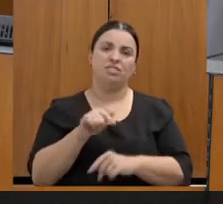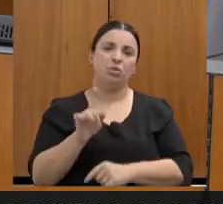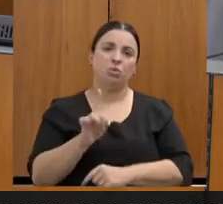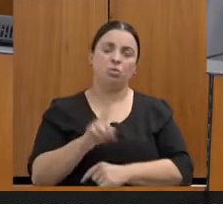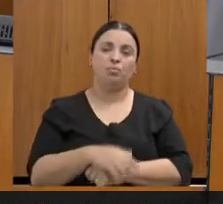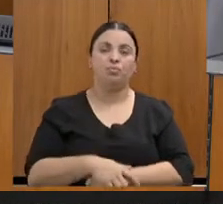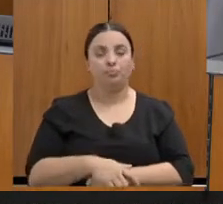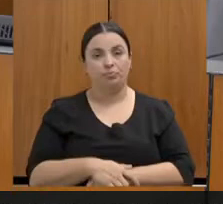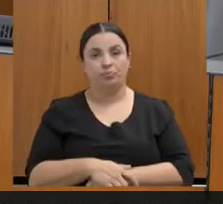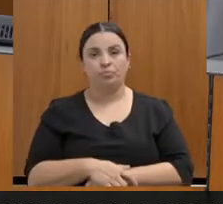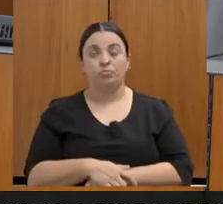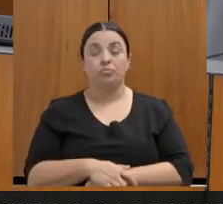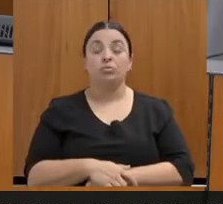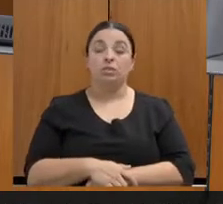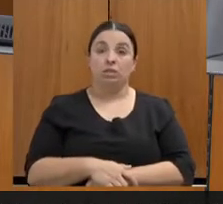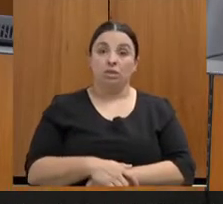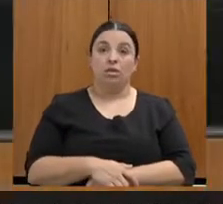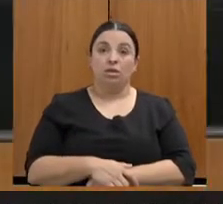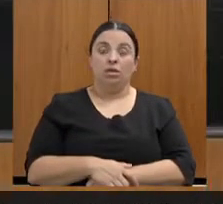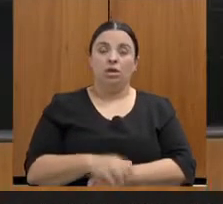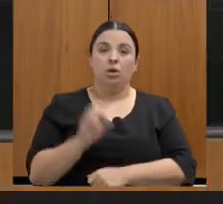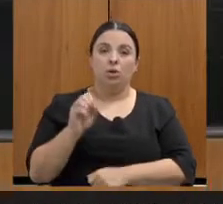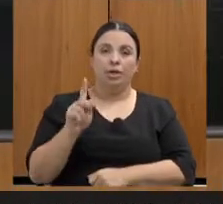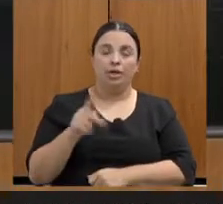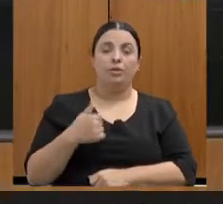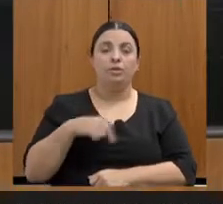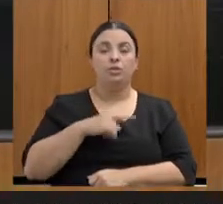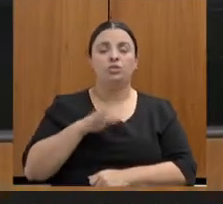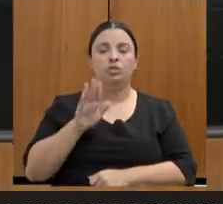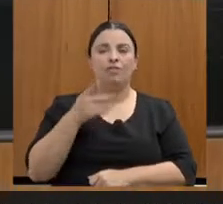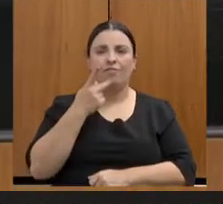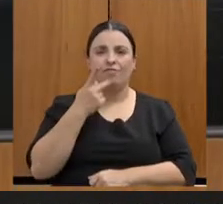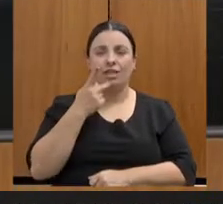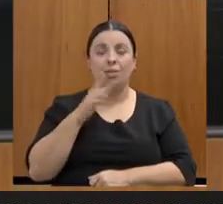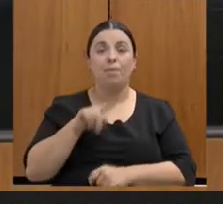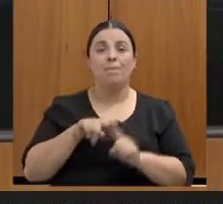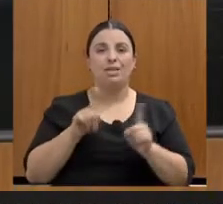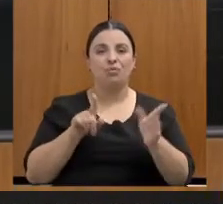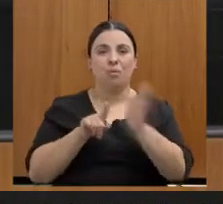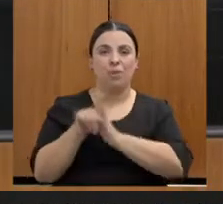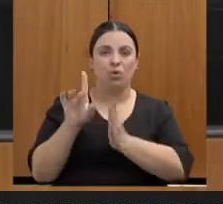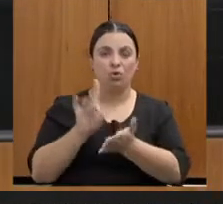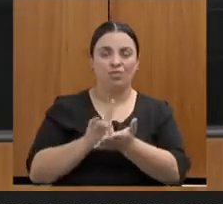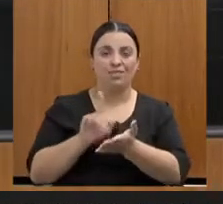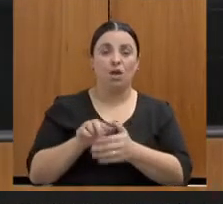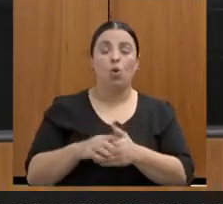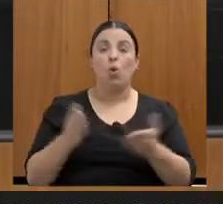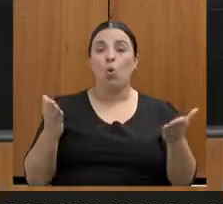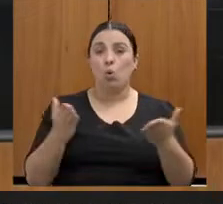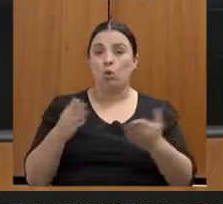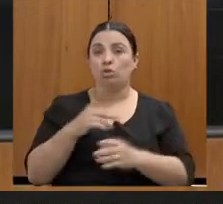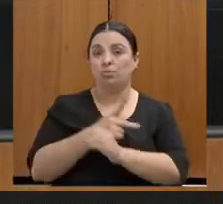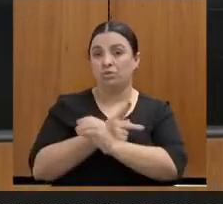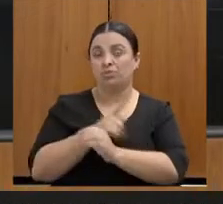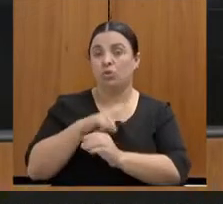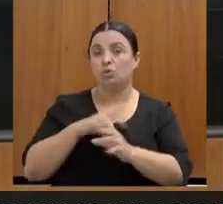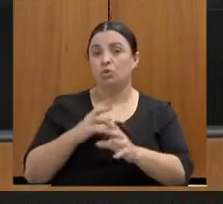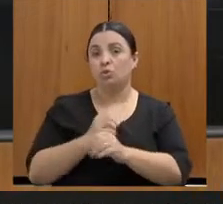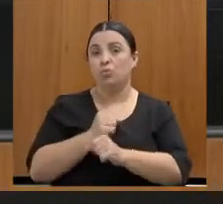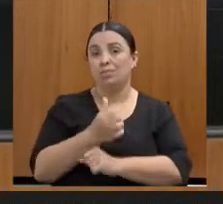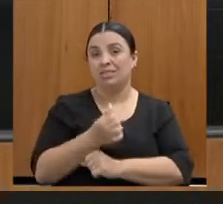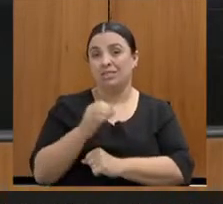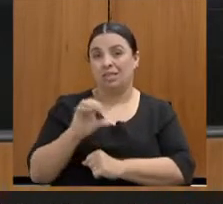mas eu farei a pergunta aqui de forma oficial. Hoje, a Polícia Civil de Minas Gerais conta com 69